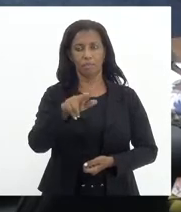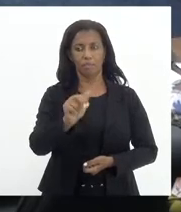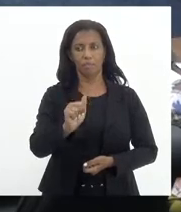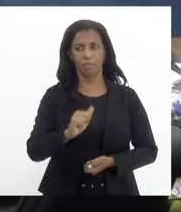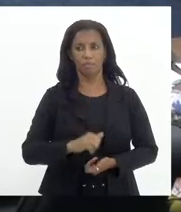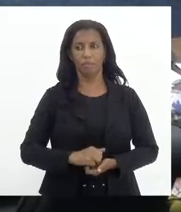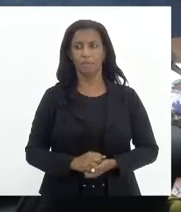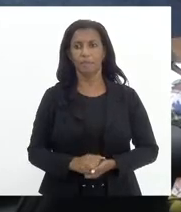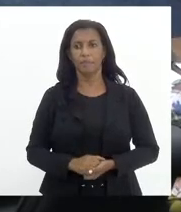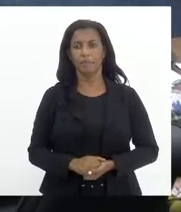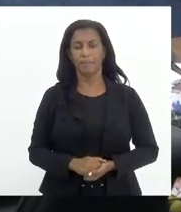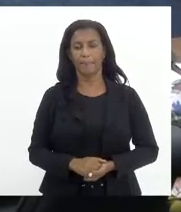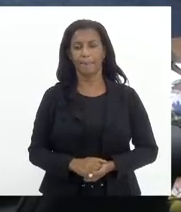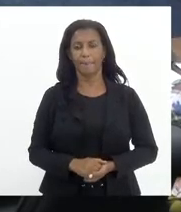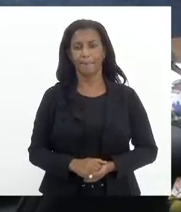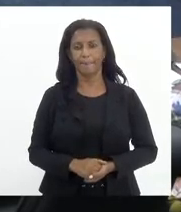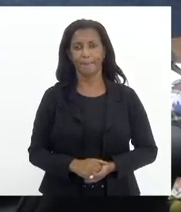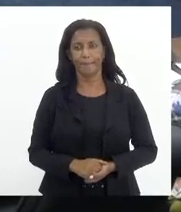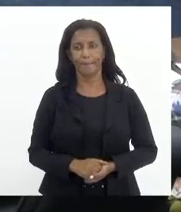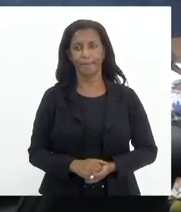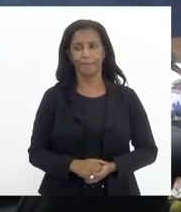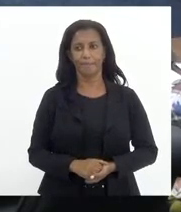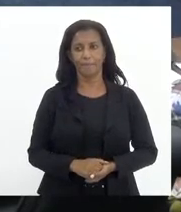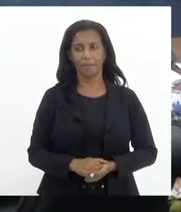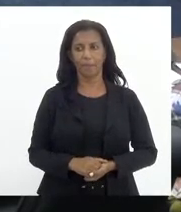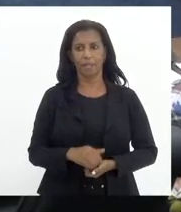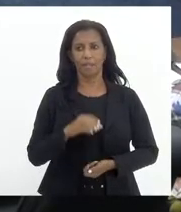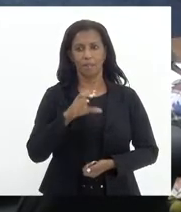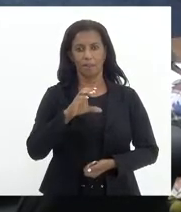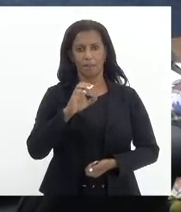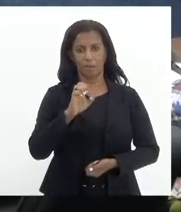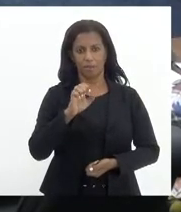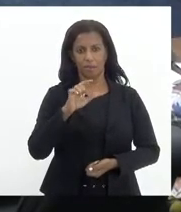Baltazar. Deputada Célia Jordão, por favor.